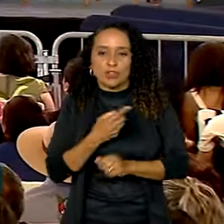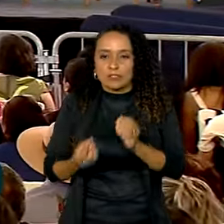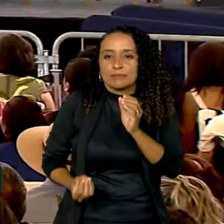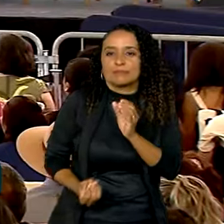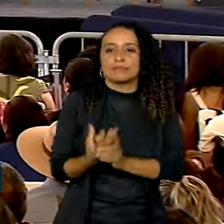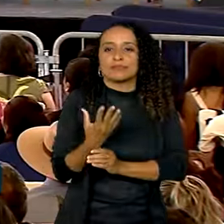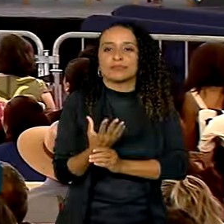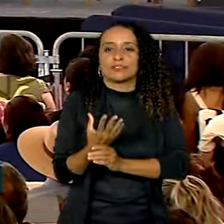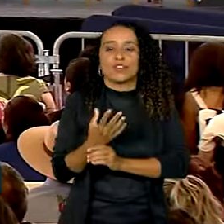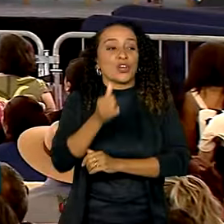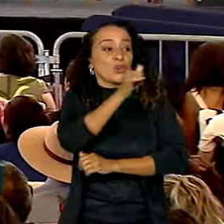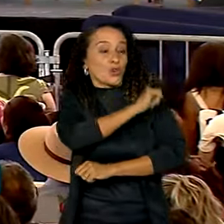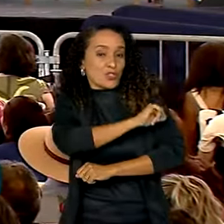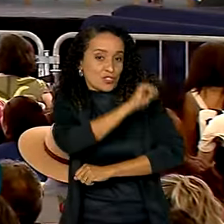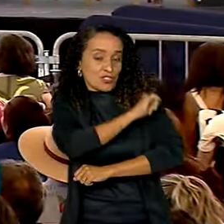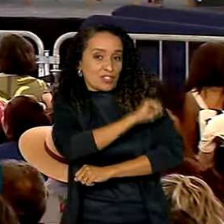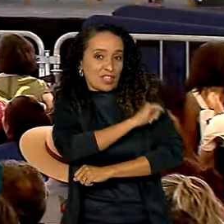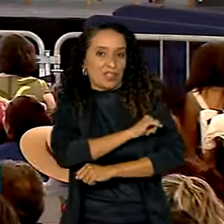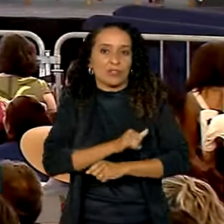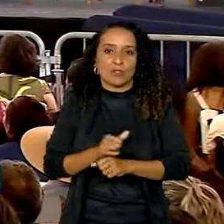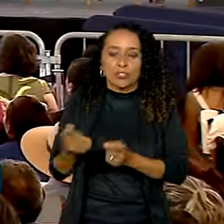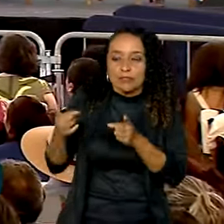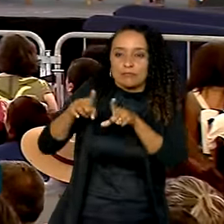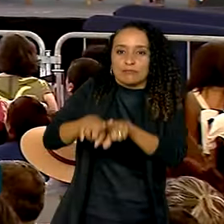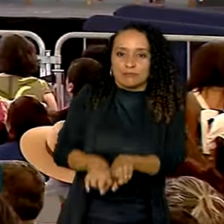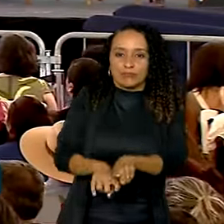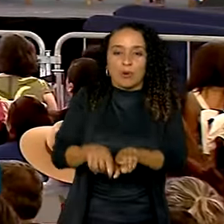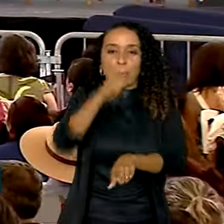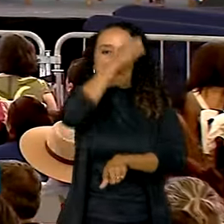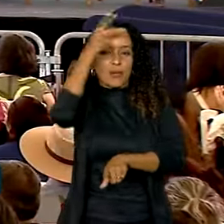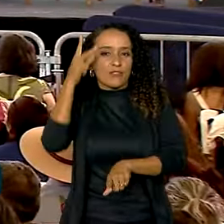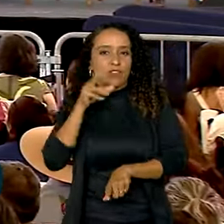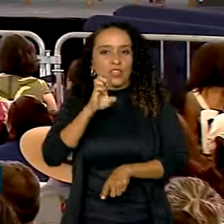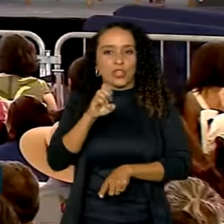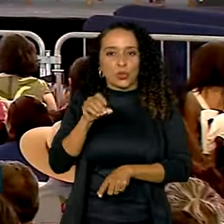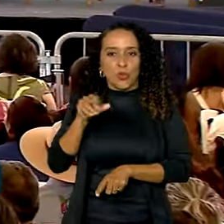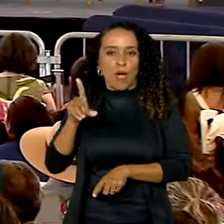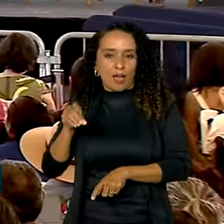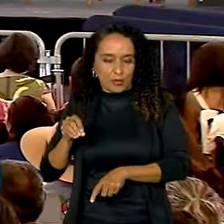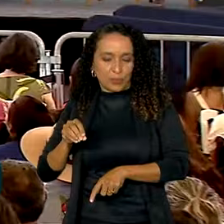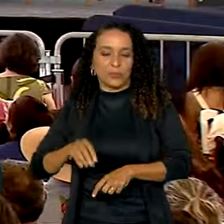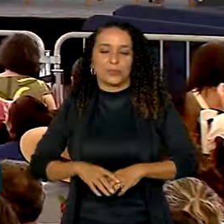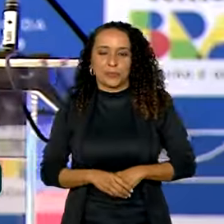inaugurando no Rio de Janeiro em parceria com o prefeito Eduardo Paes.